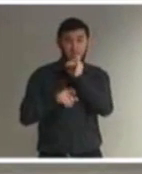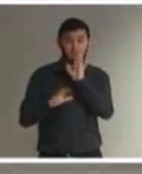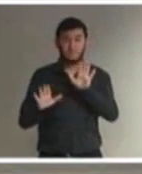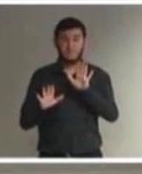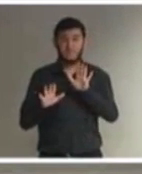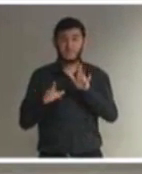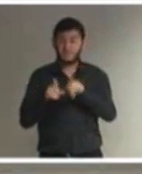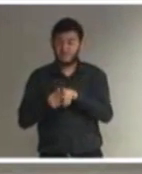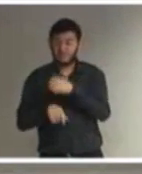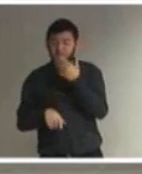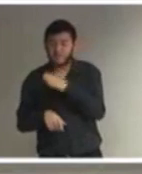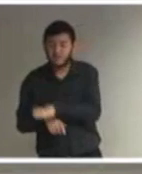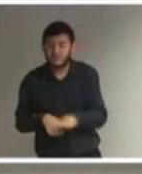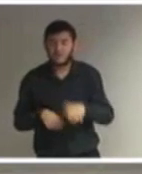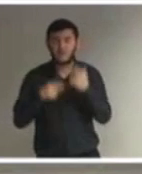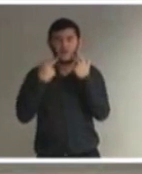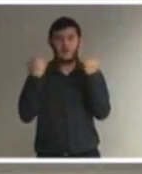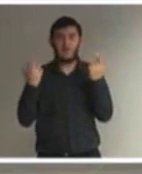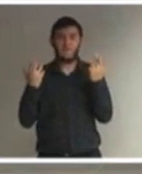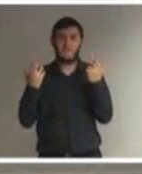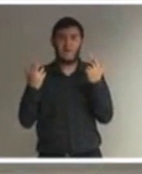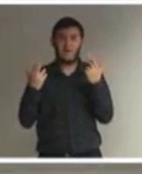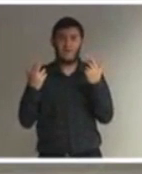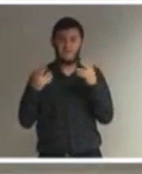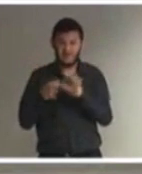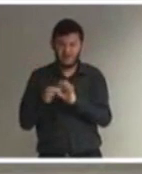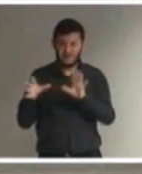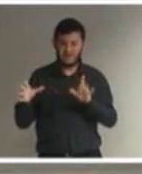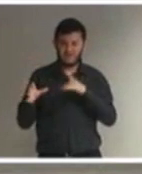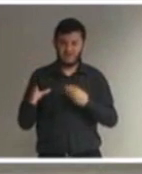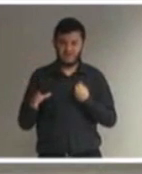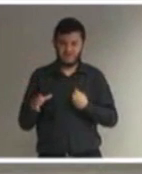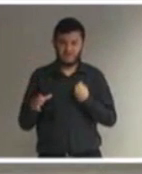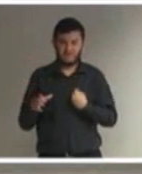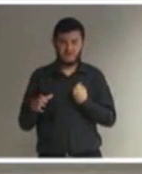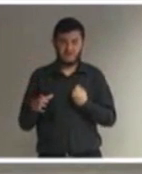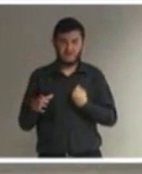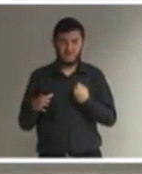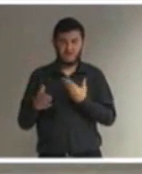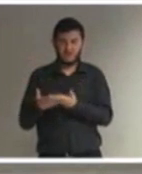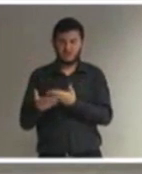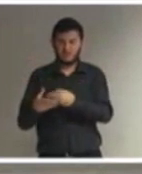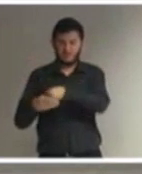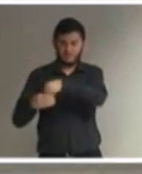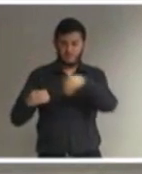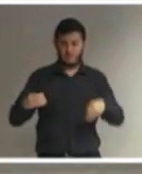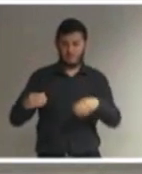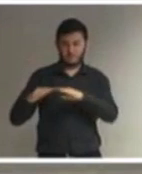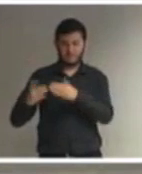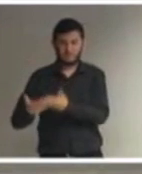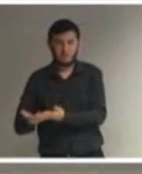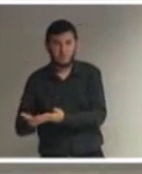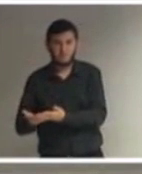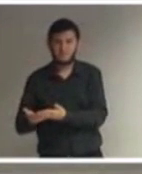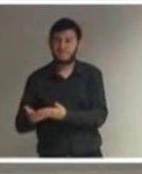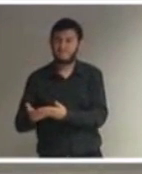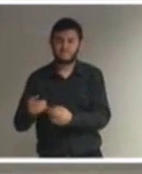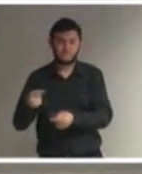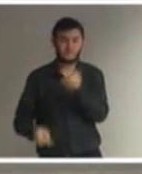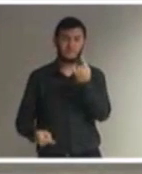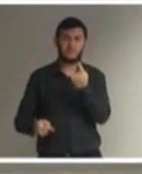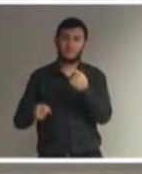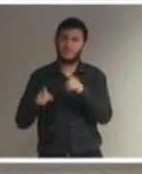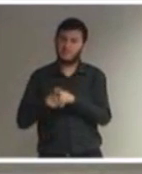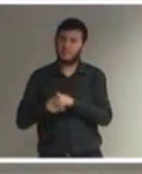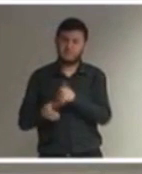elas não estão autorizadas a estudar fora de ambientes formais de ensino, que são as escolas públicas ou